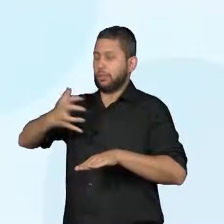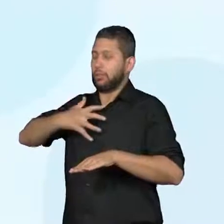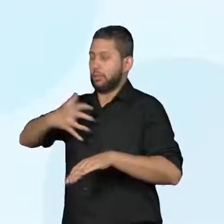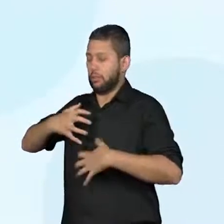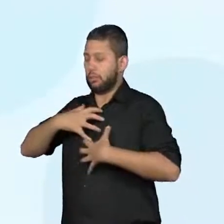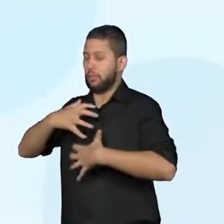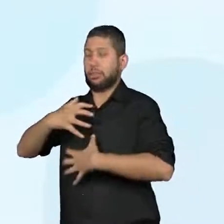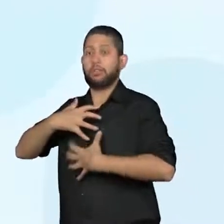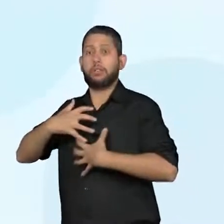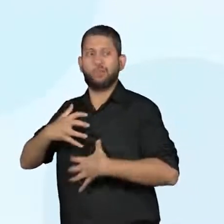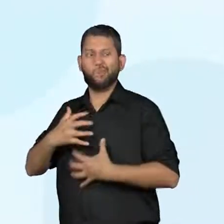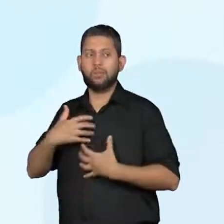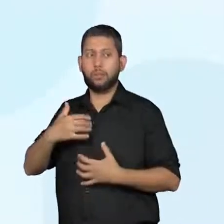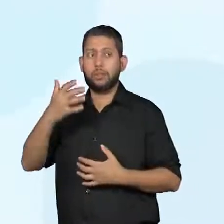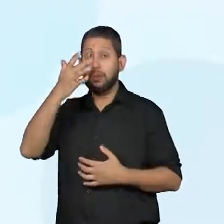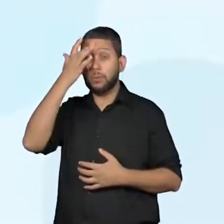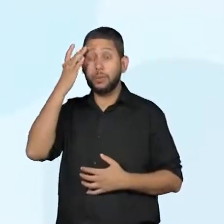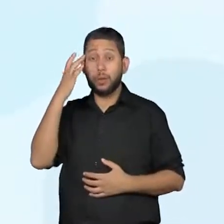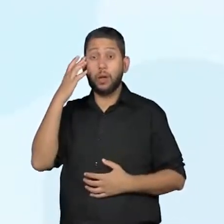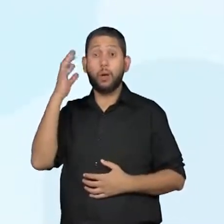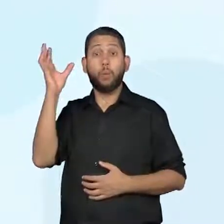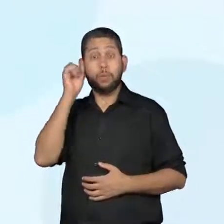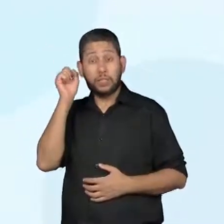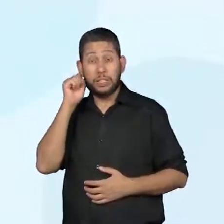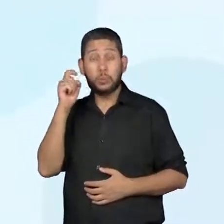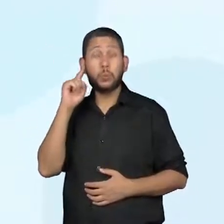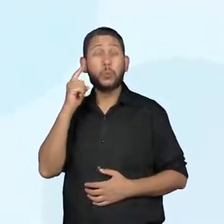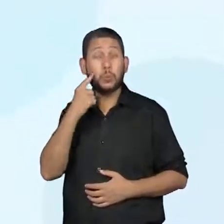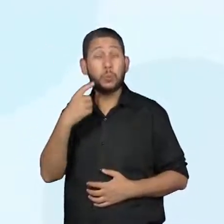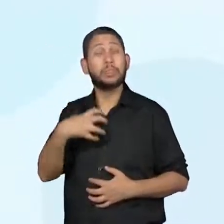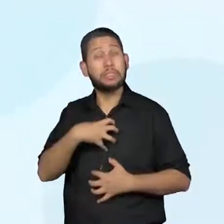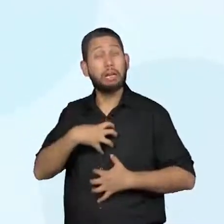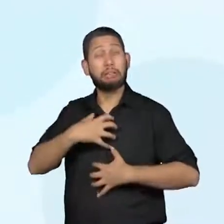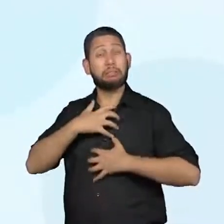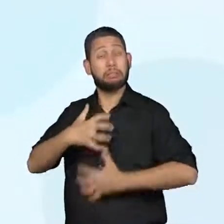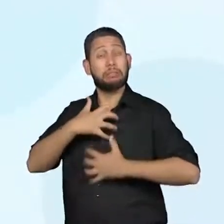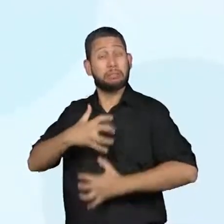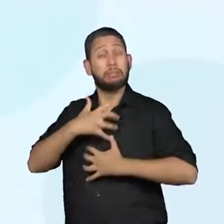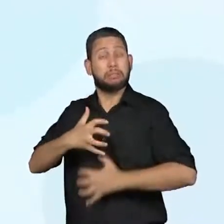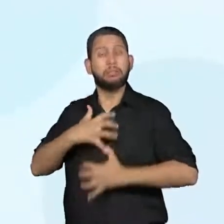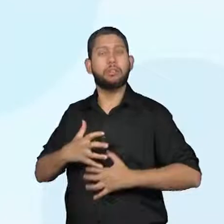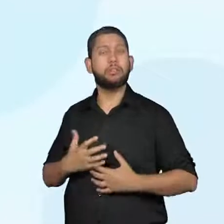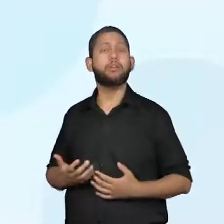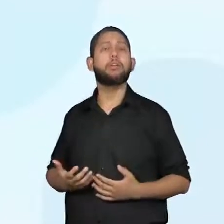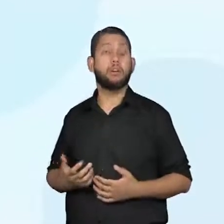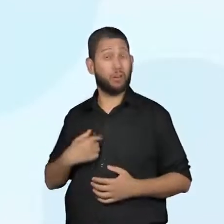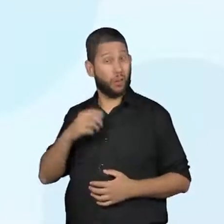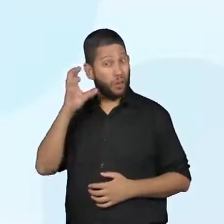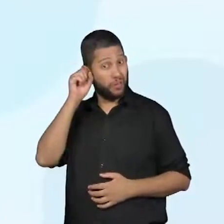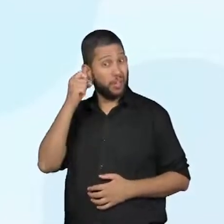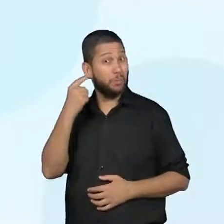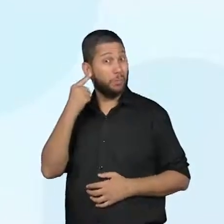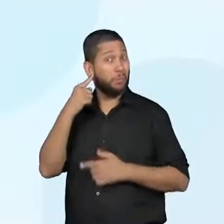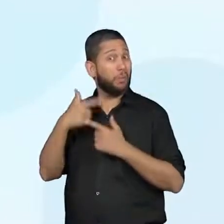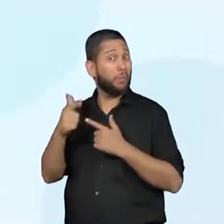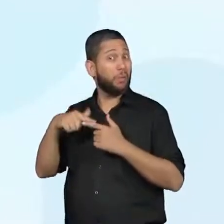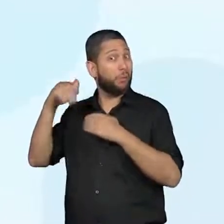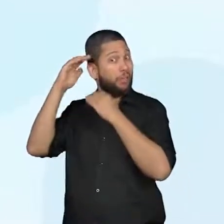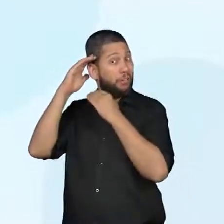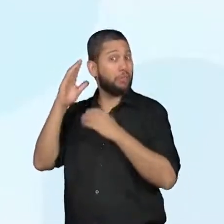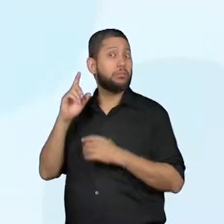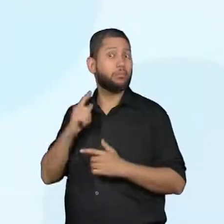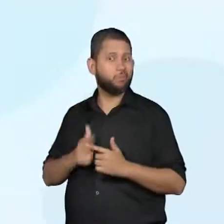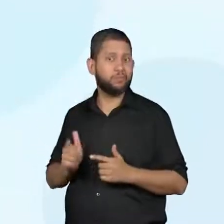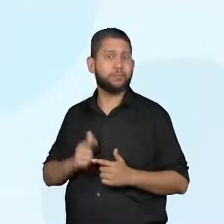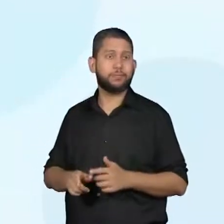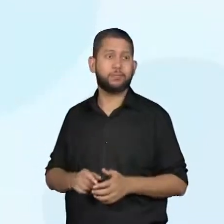verdade? Justamente porque a sua audição ficou ali comprometida. Mas olha só,